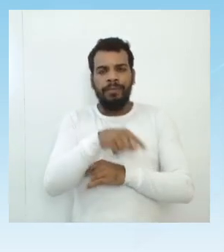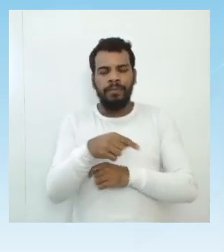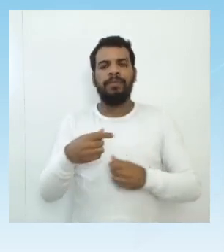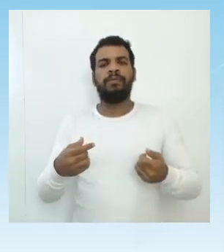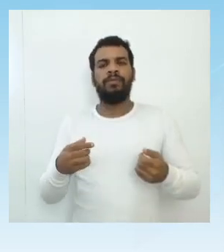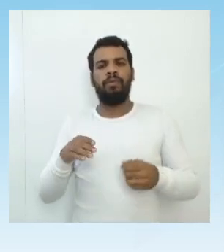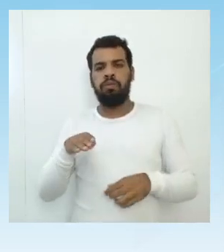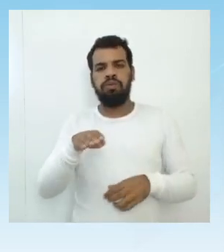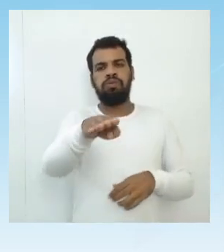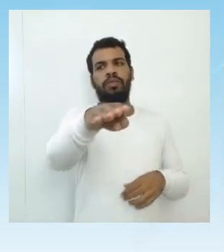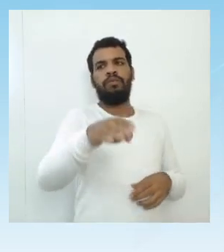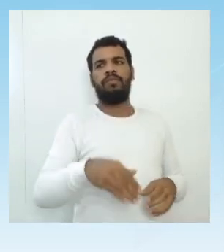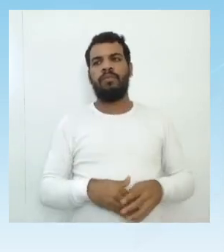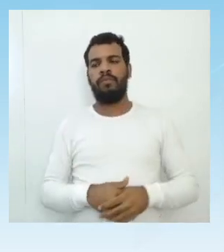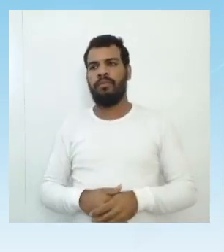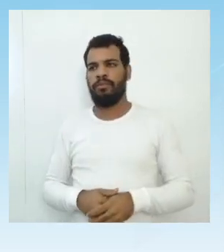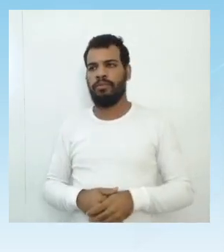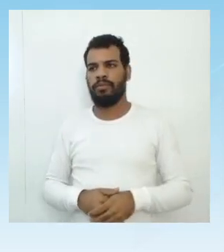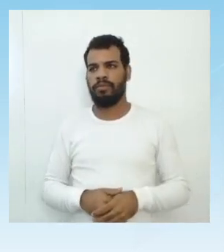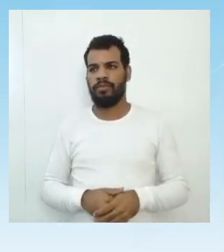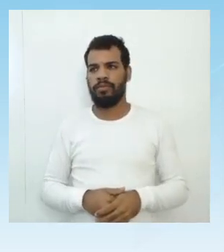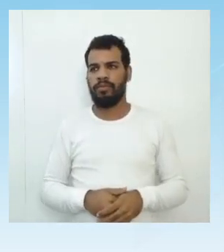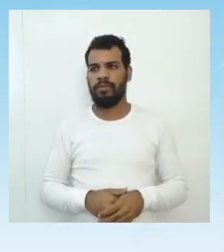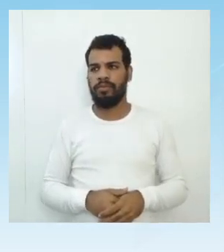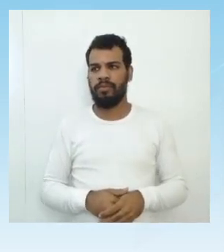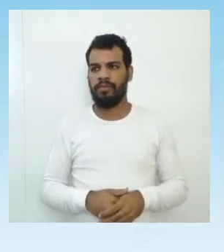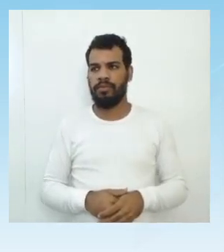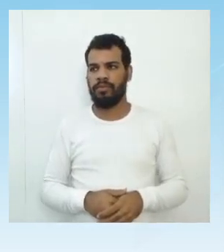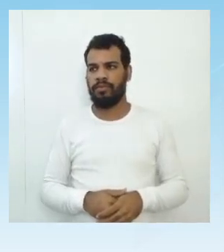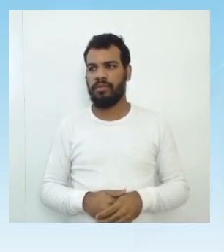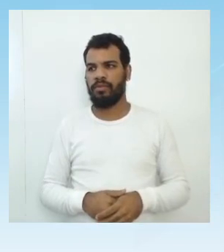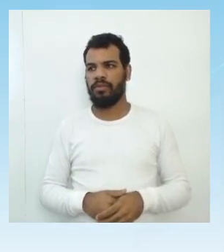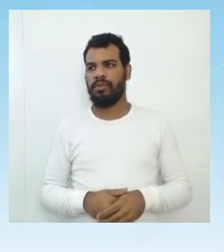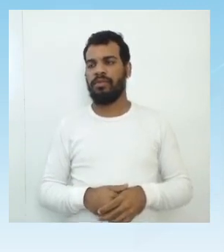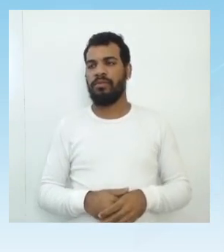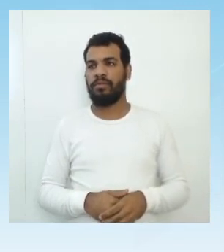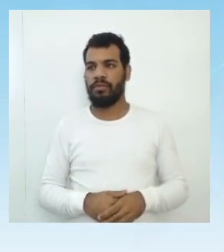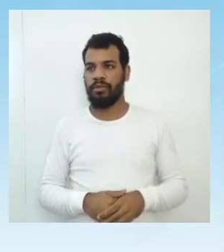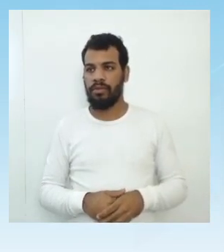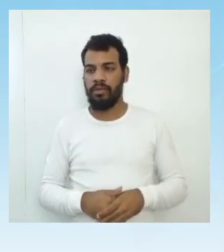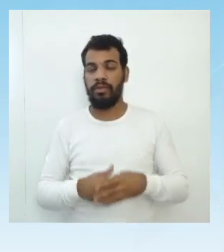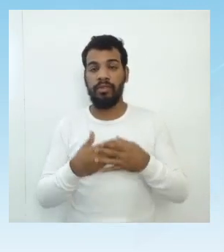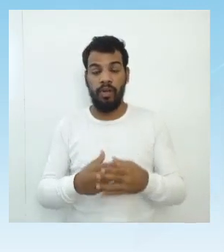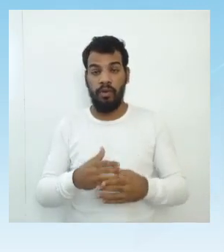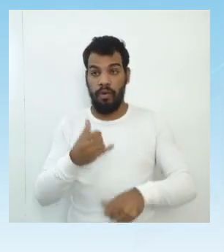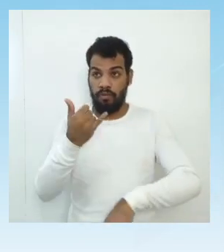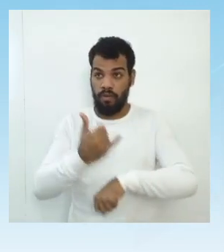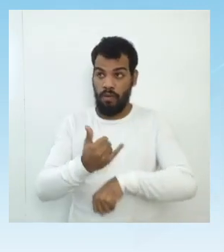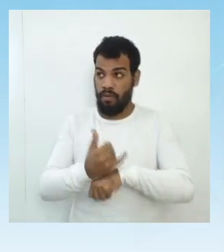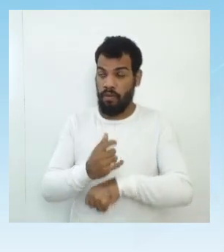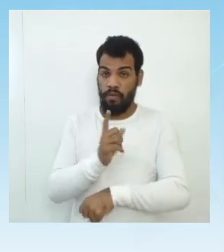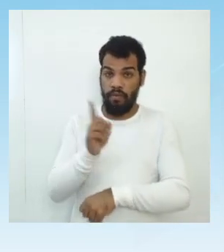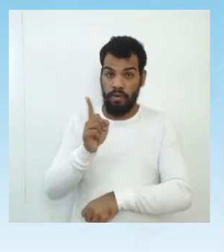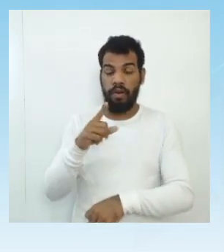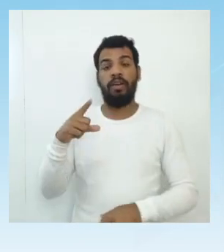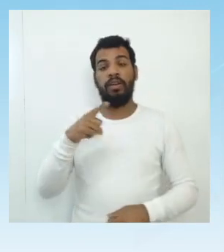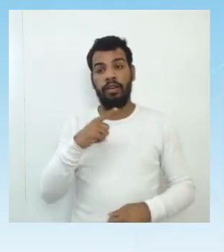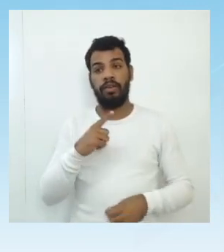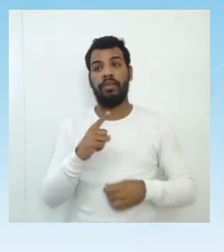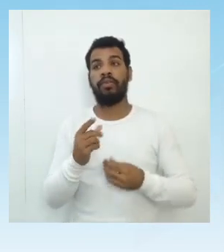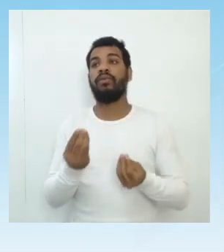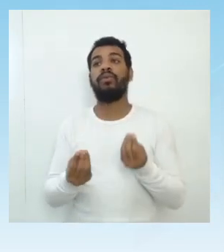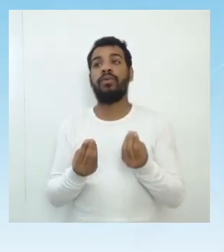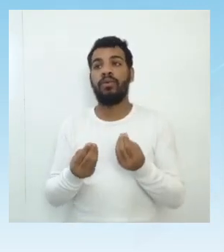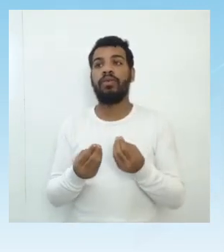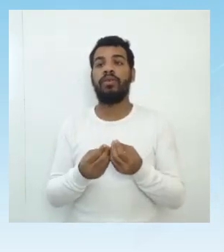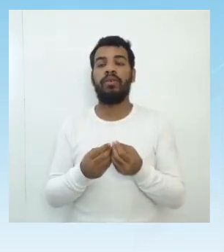dispositivos. Contudo, os maiores reservas aí, desses metais raros, eles estão ali, ó, na